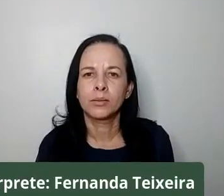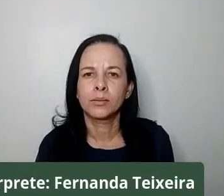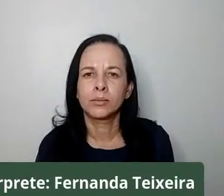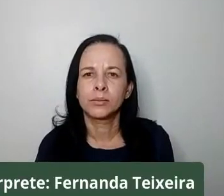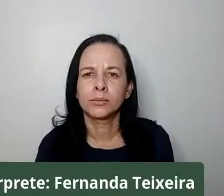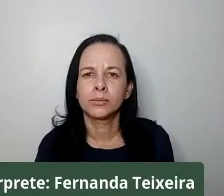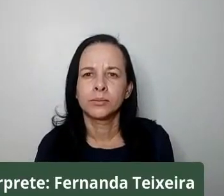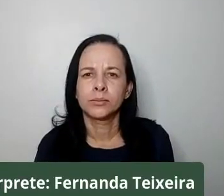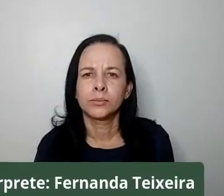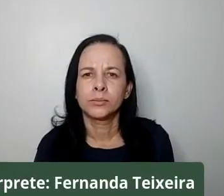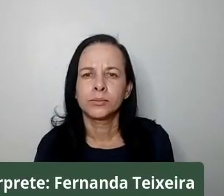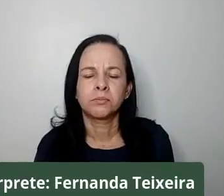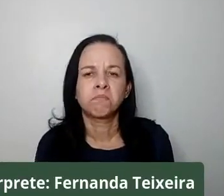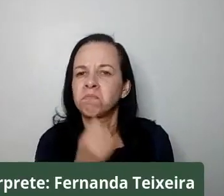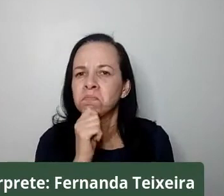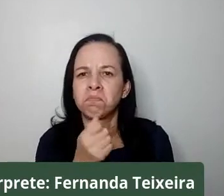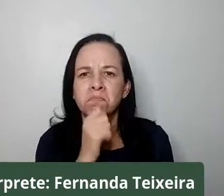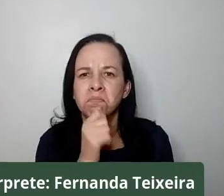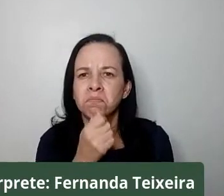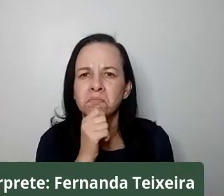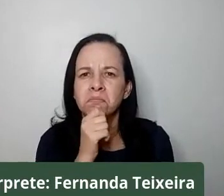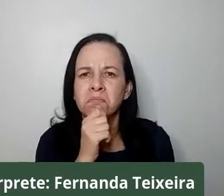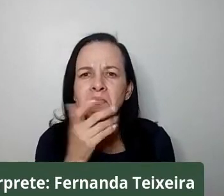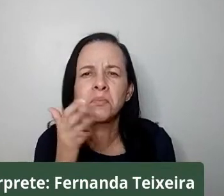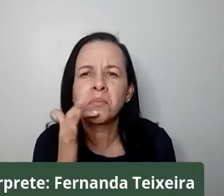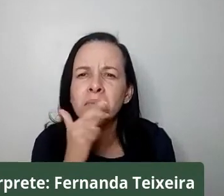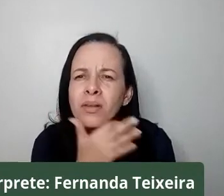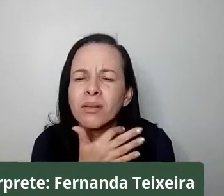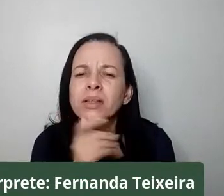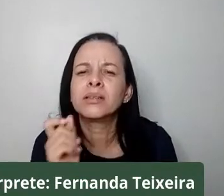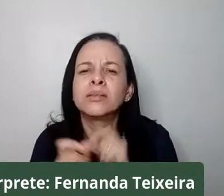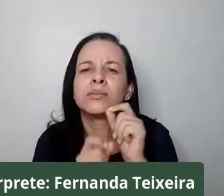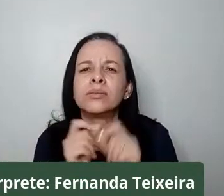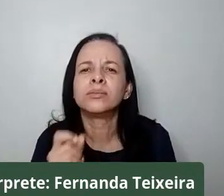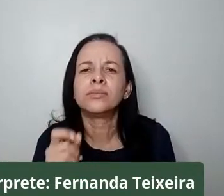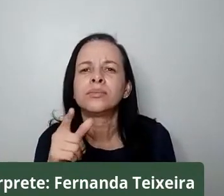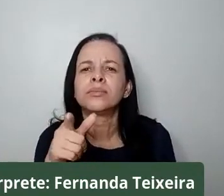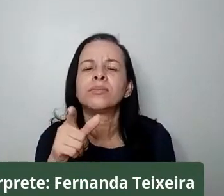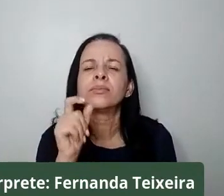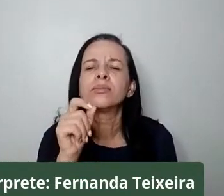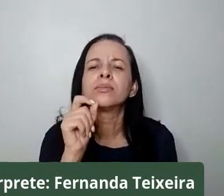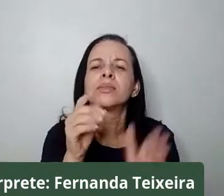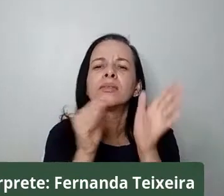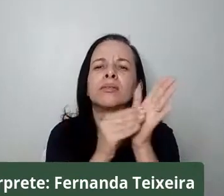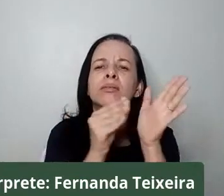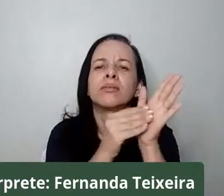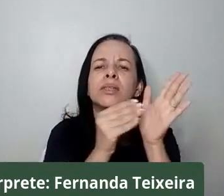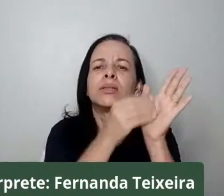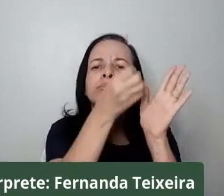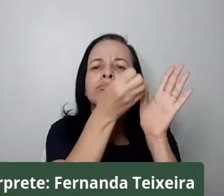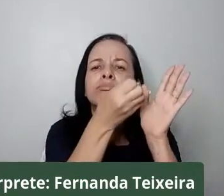Professor Tiago, ainda não. Eu acho que você colocou aí no share screen. Isso.